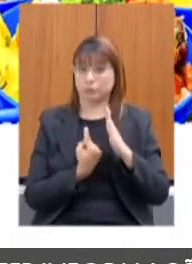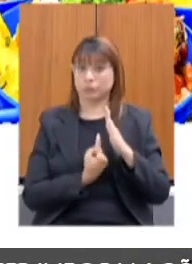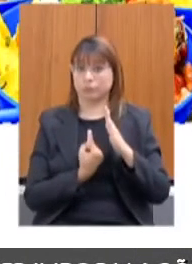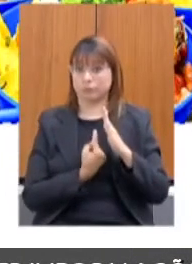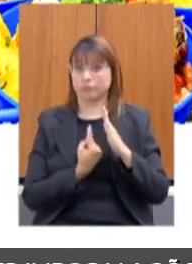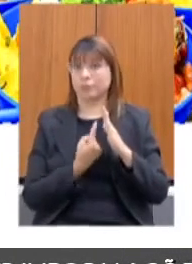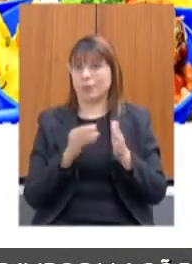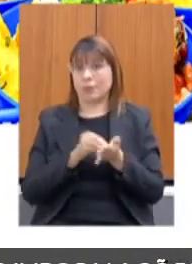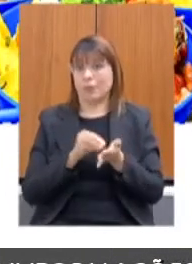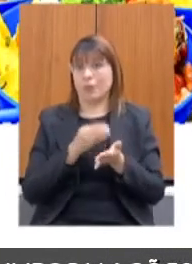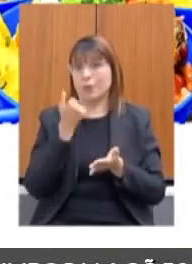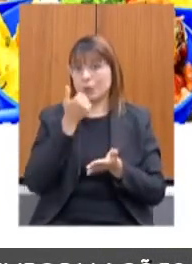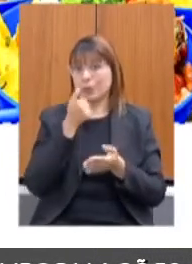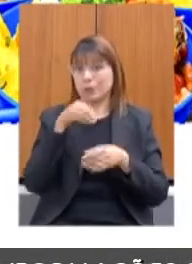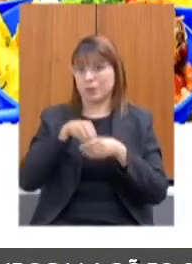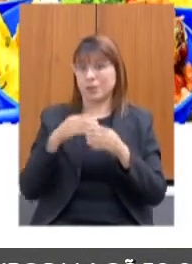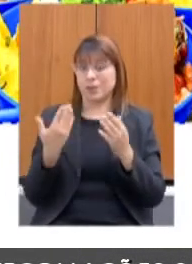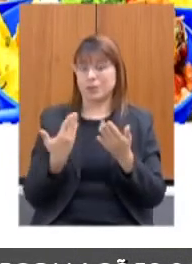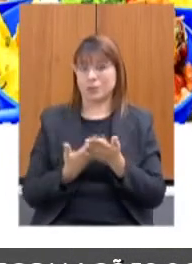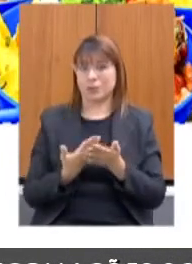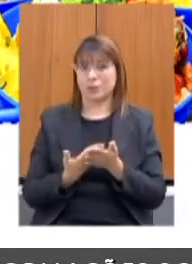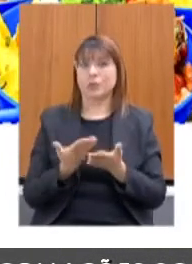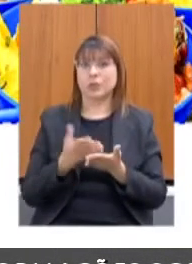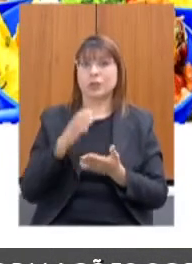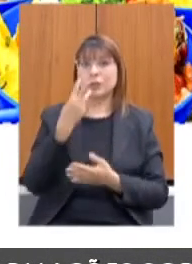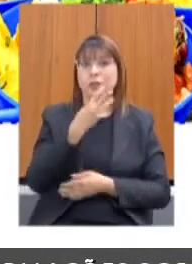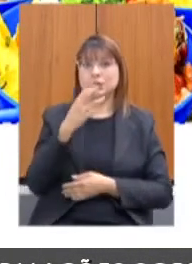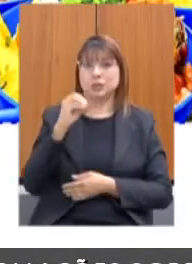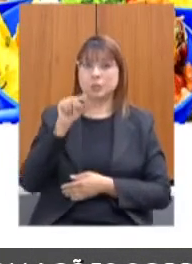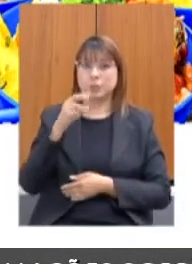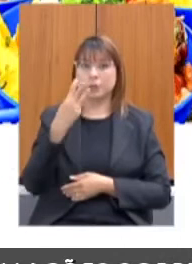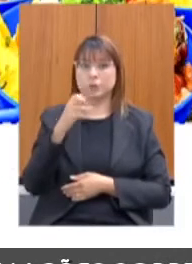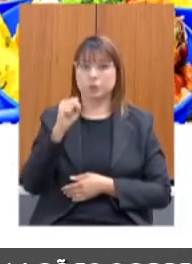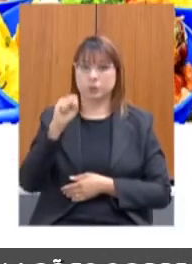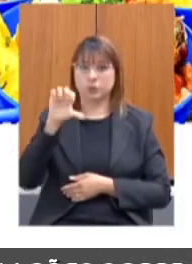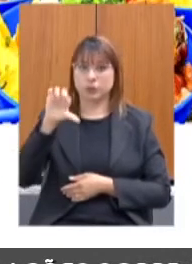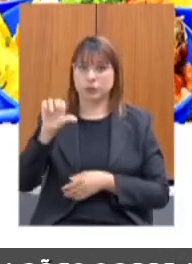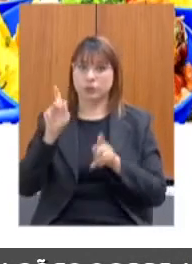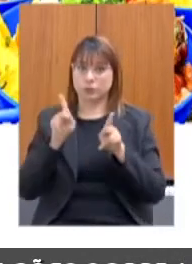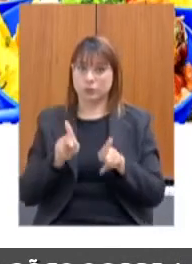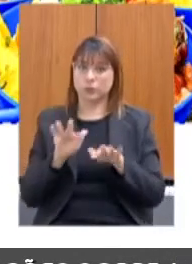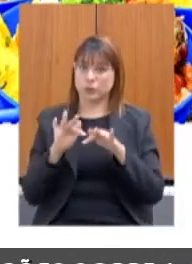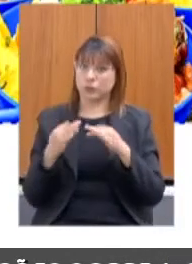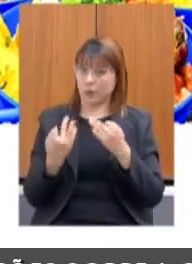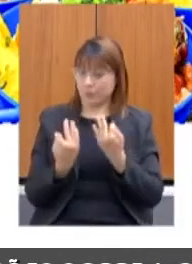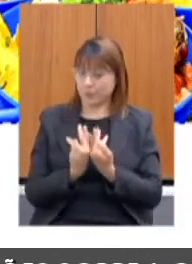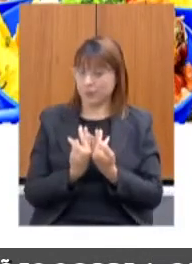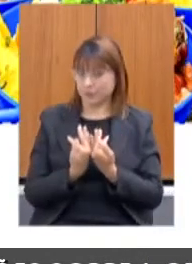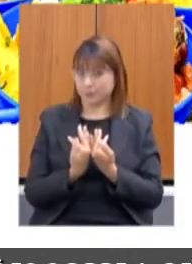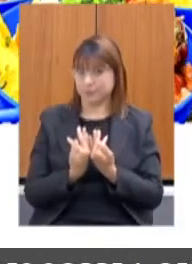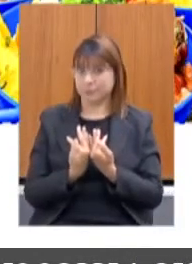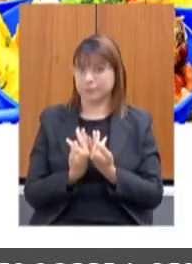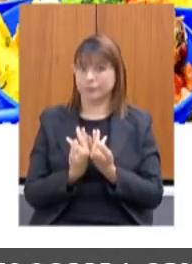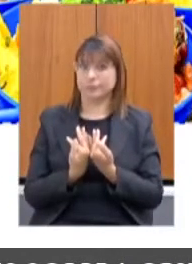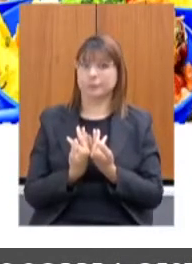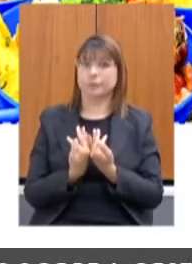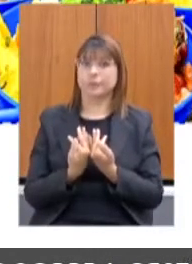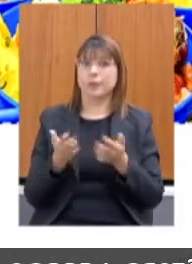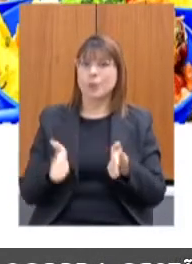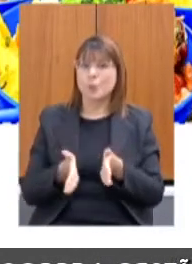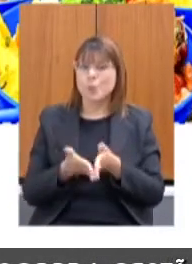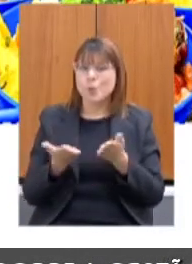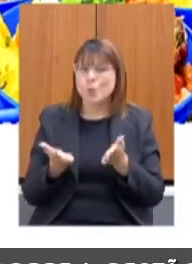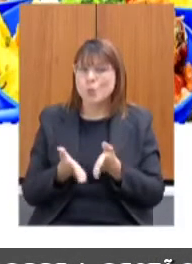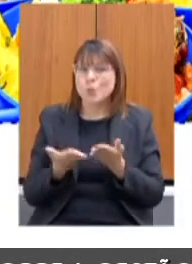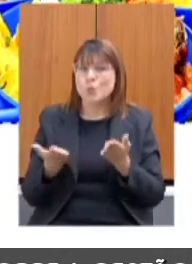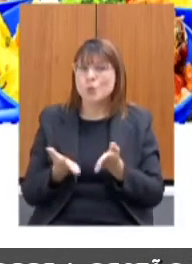Então, o que nós fizemos? Estamos atendendo 330.389 famílias de pobres e extremamente